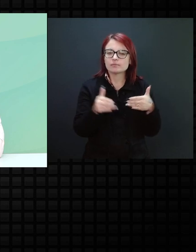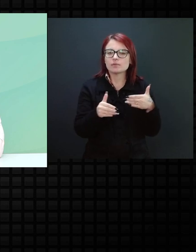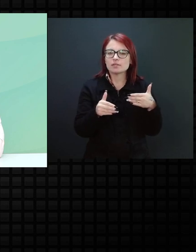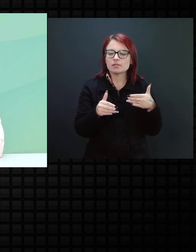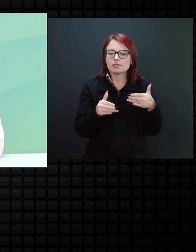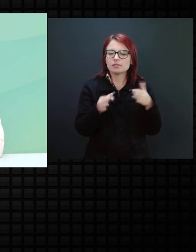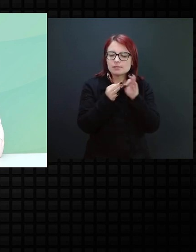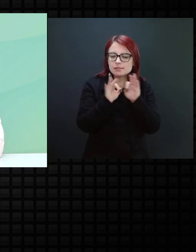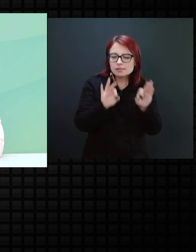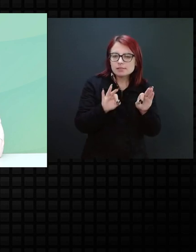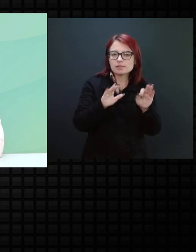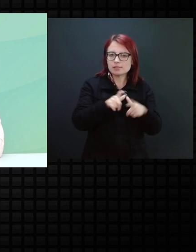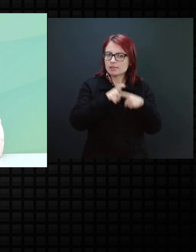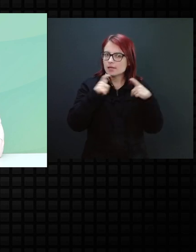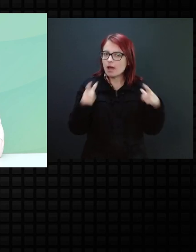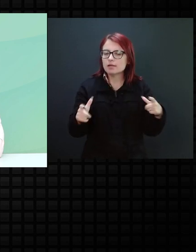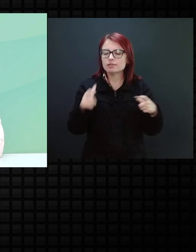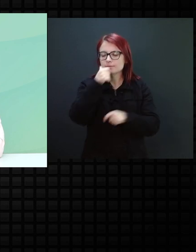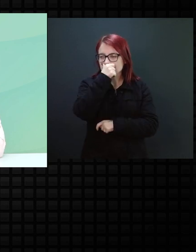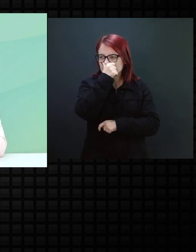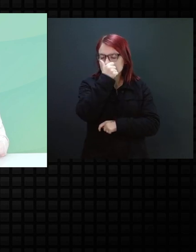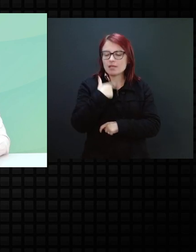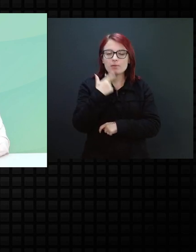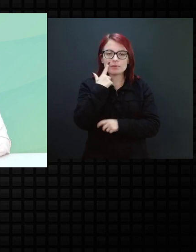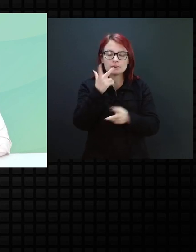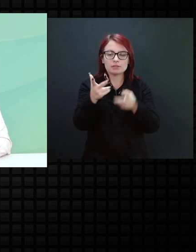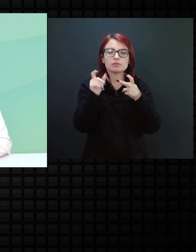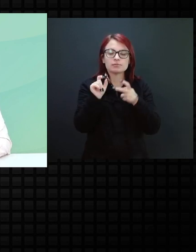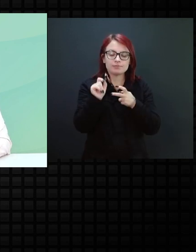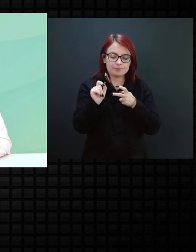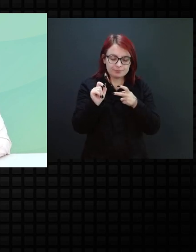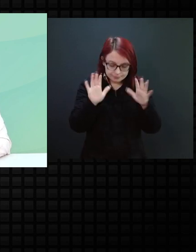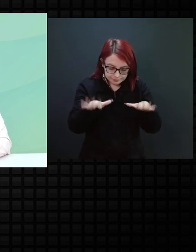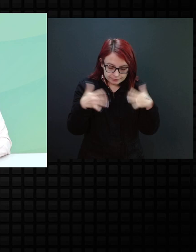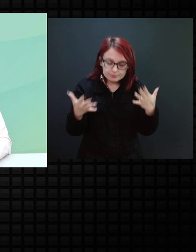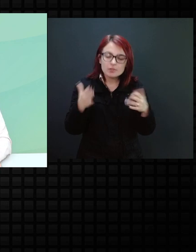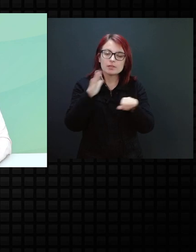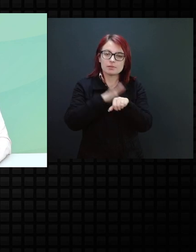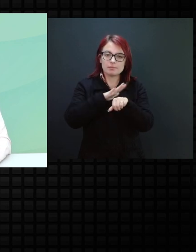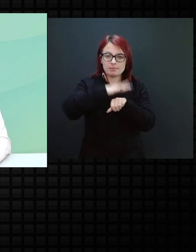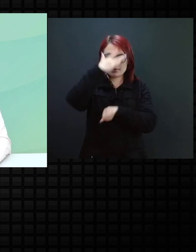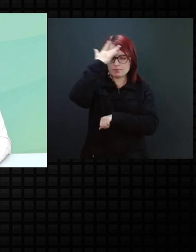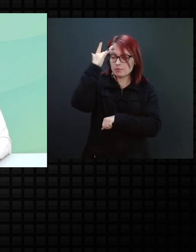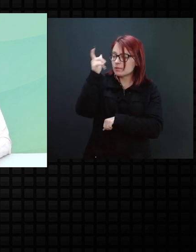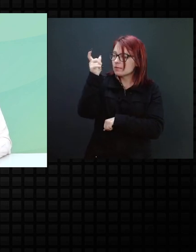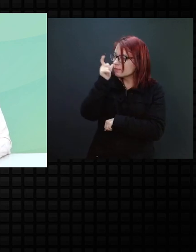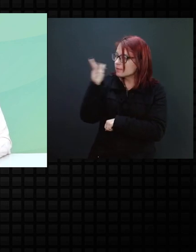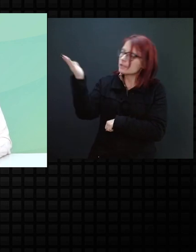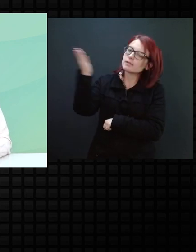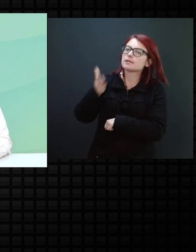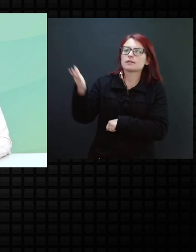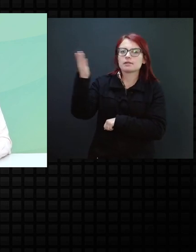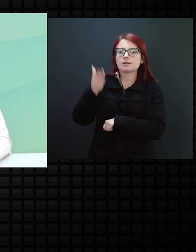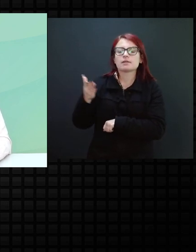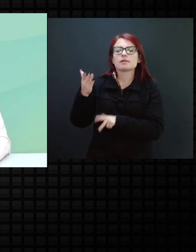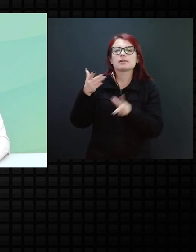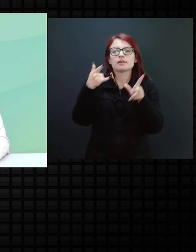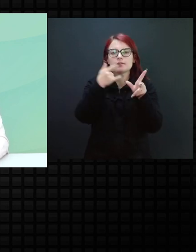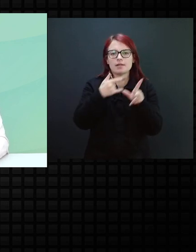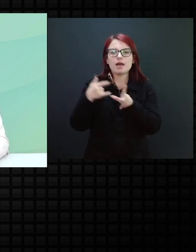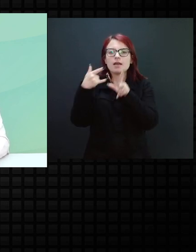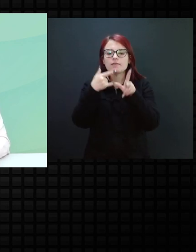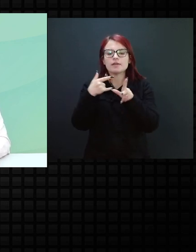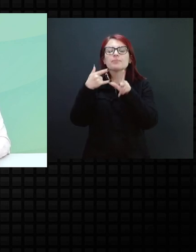singularidade tão grande. Então, eu vejo que quando as pessoas estão assistindo, isso é repassado para as famílias,